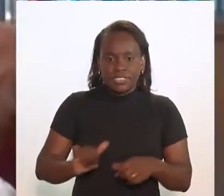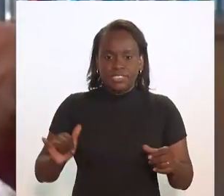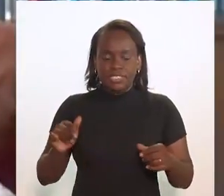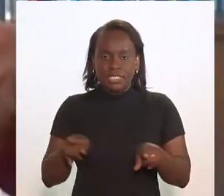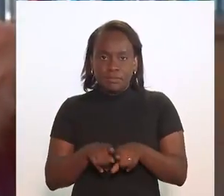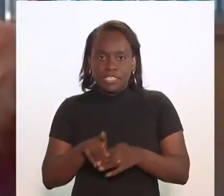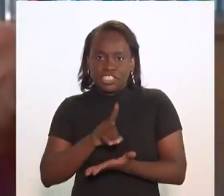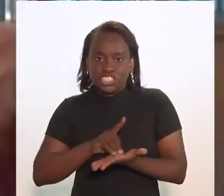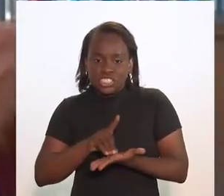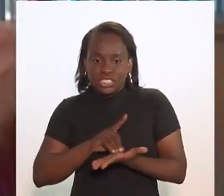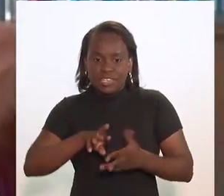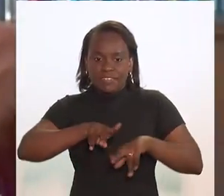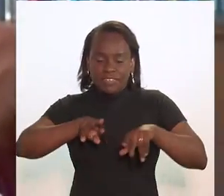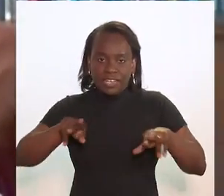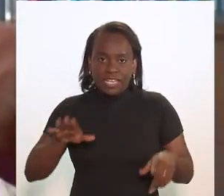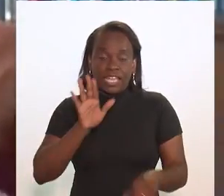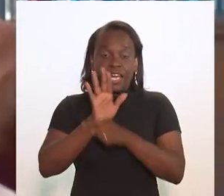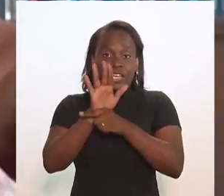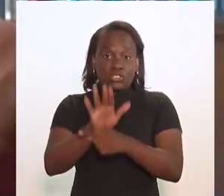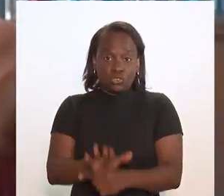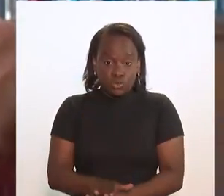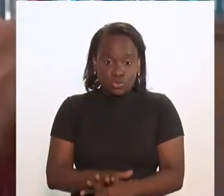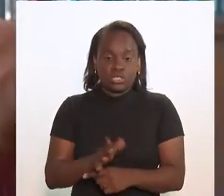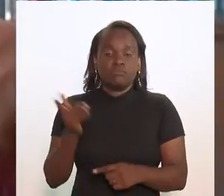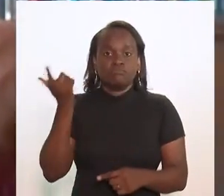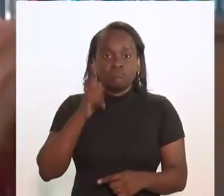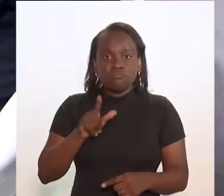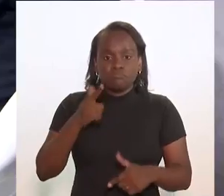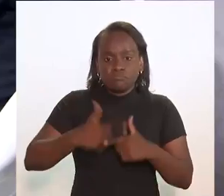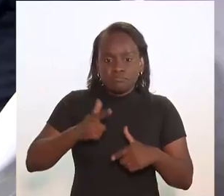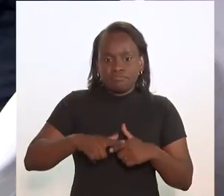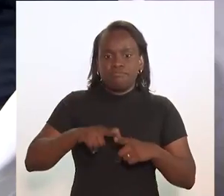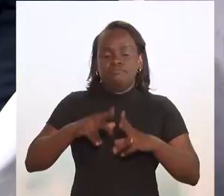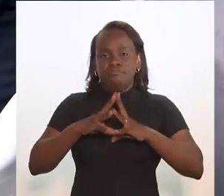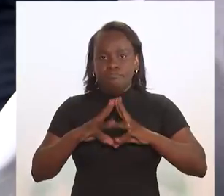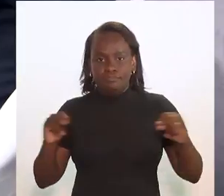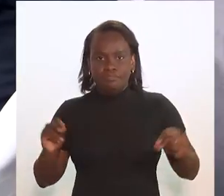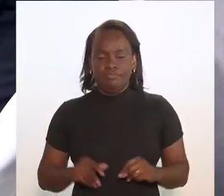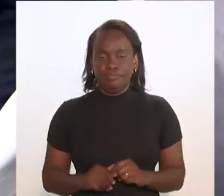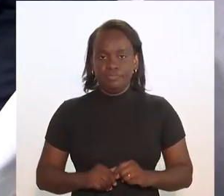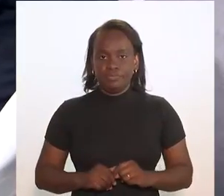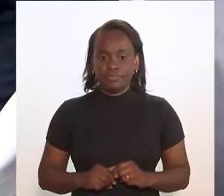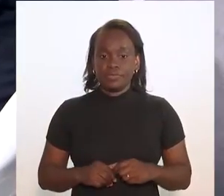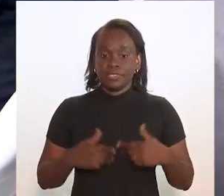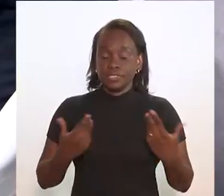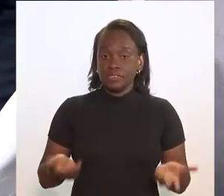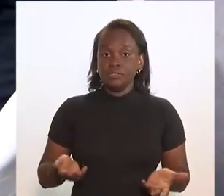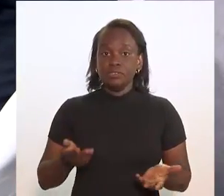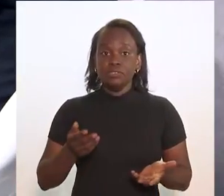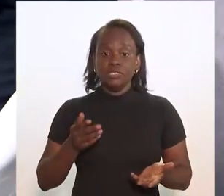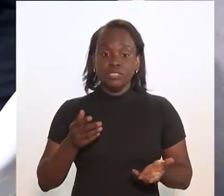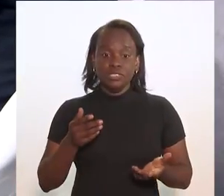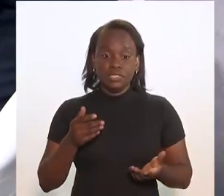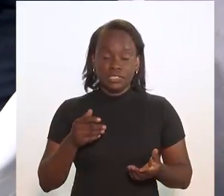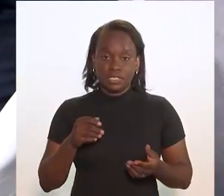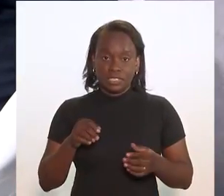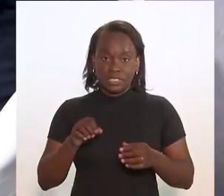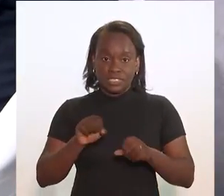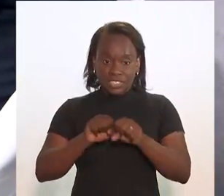digitalização estão nos ajudando a enfrentar a crise. O chamado